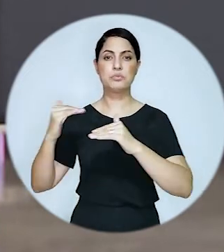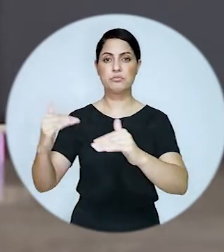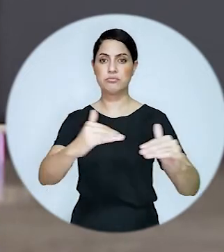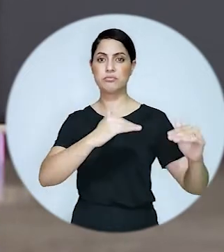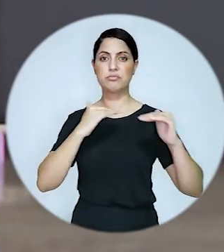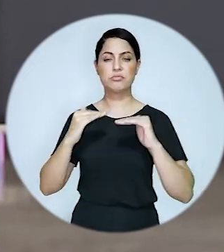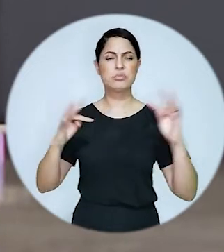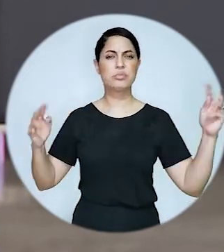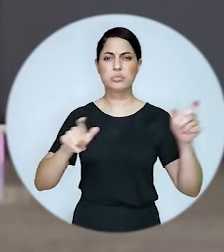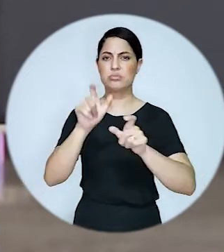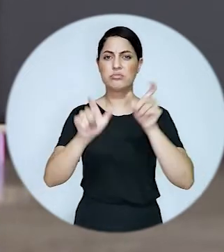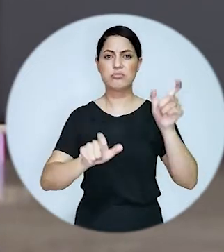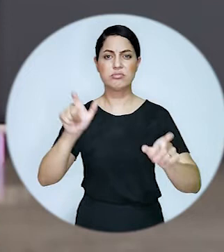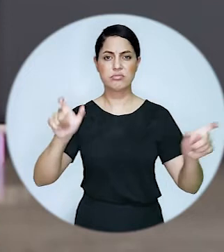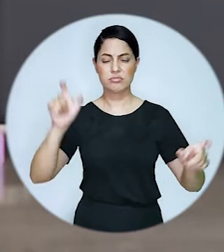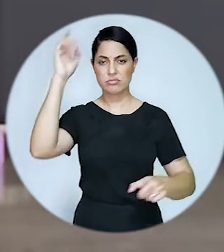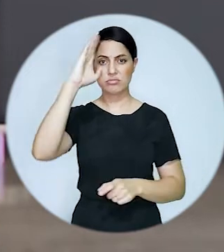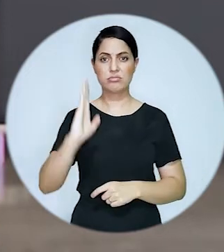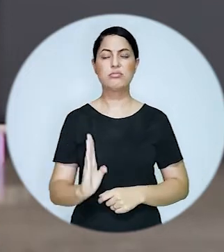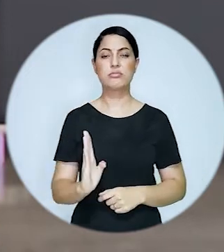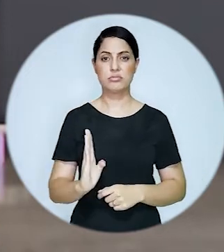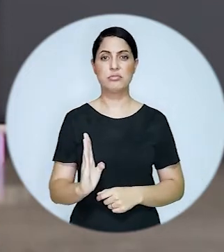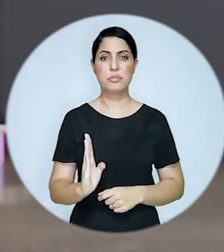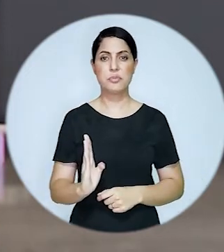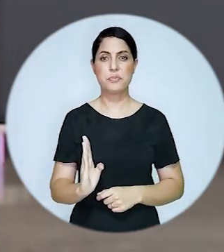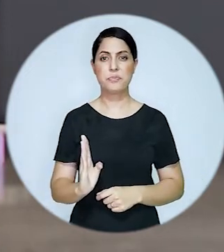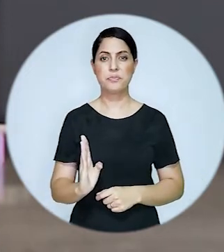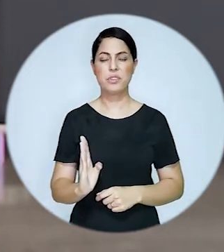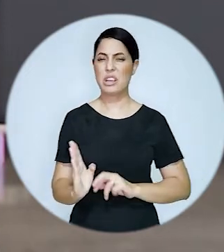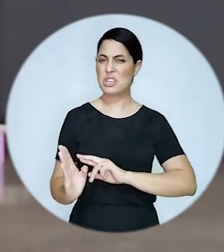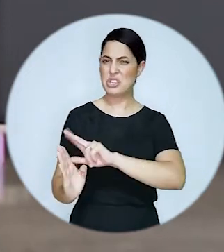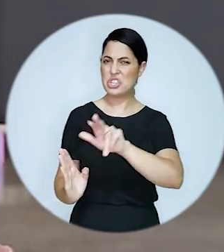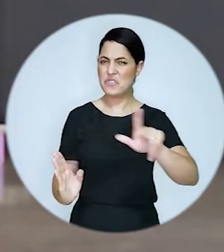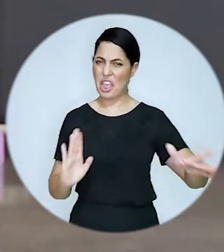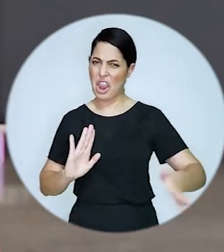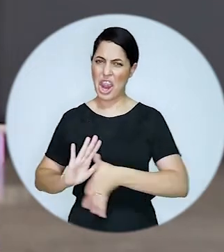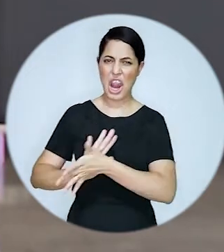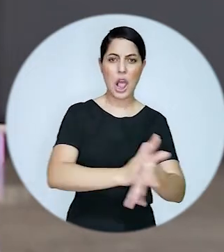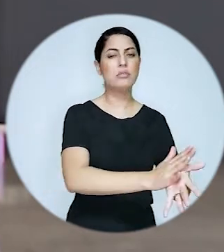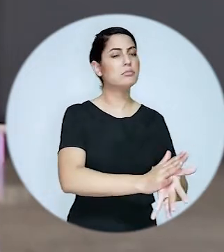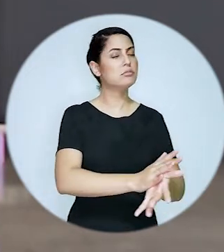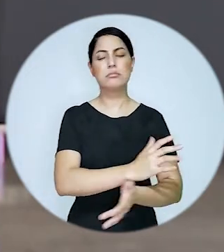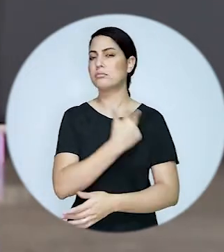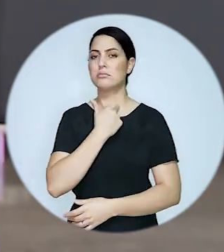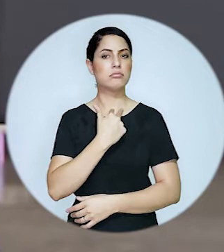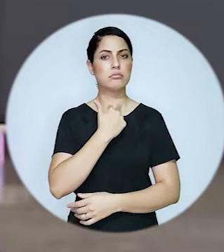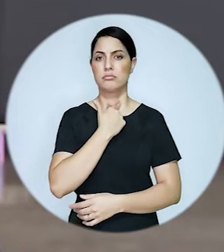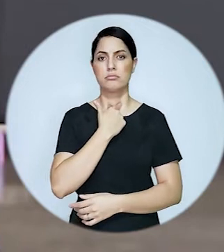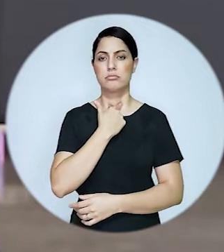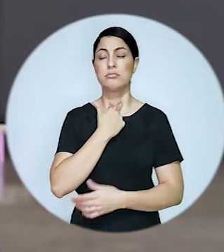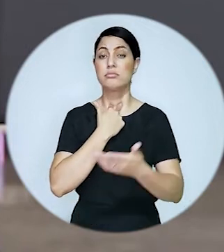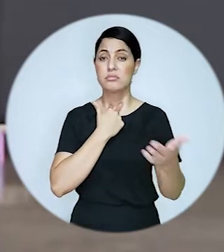material para todos os cidadãos e cidadãs do Brasil, sem nenhuma forma de discriminação.